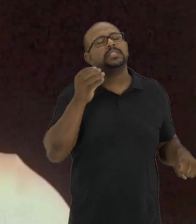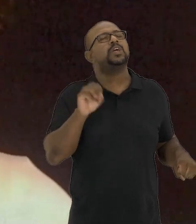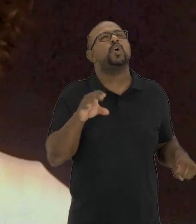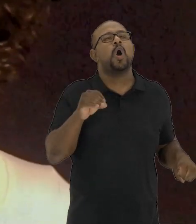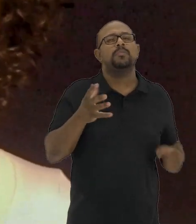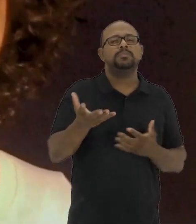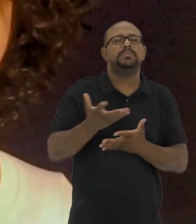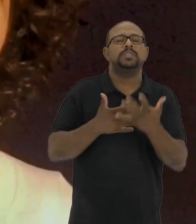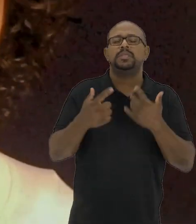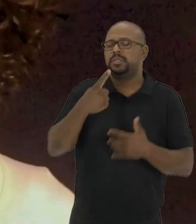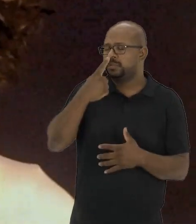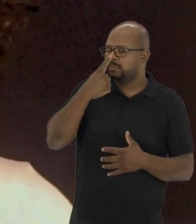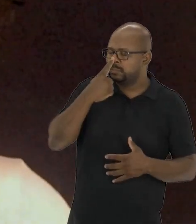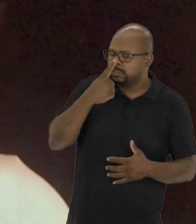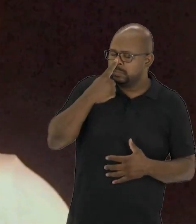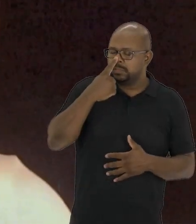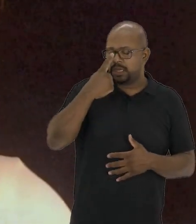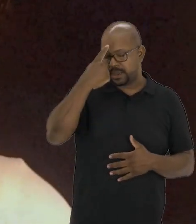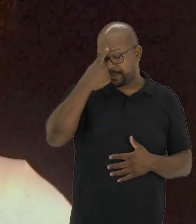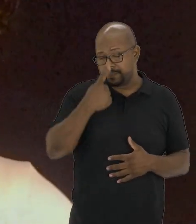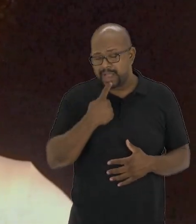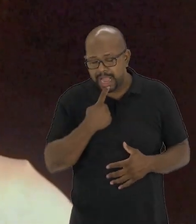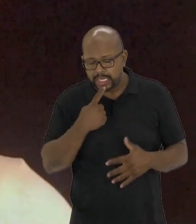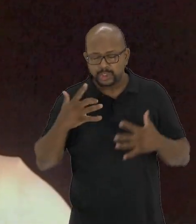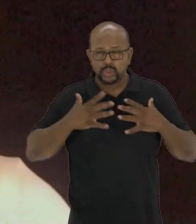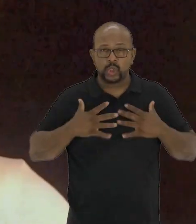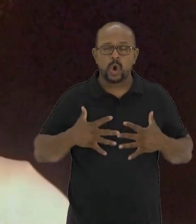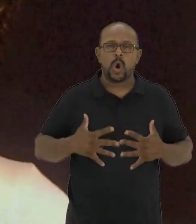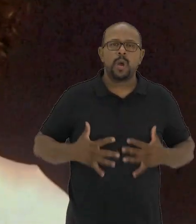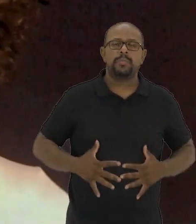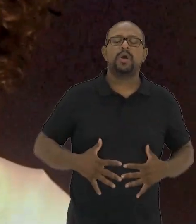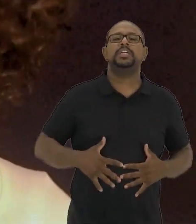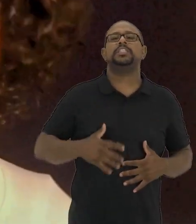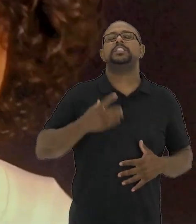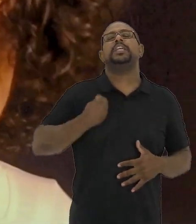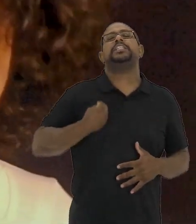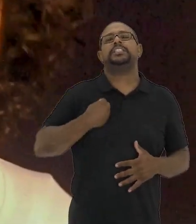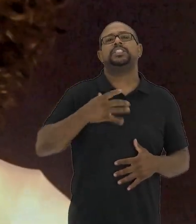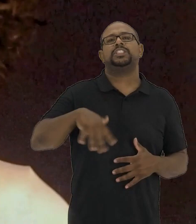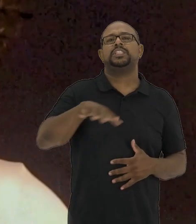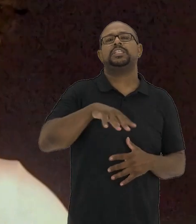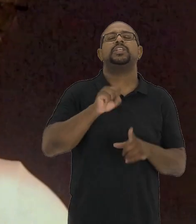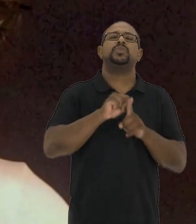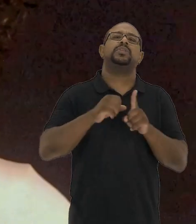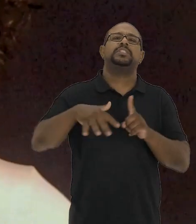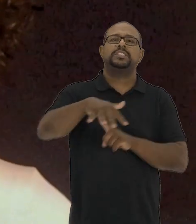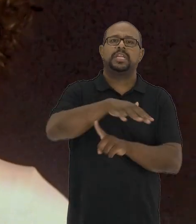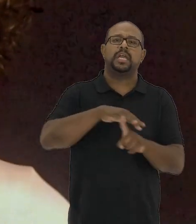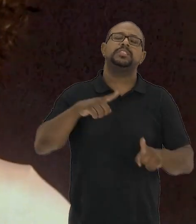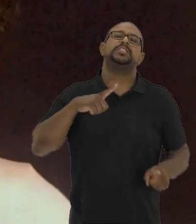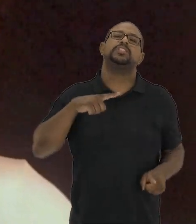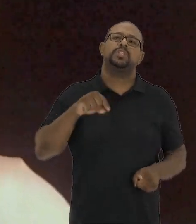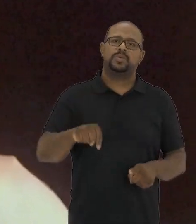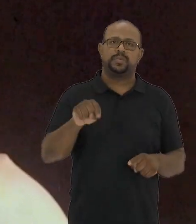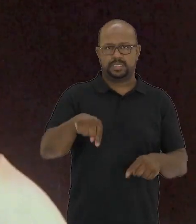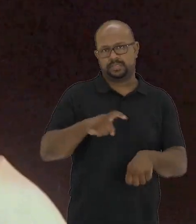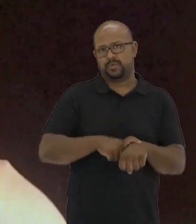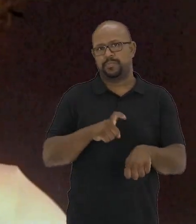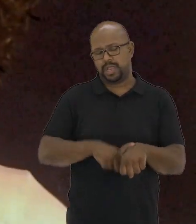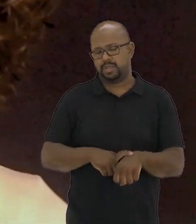Que troca, que transfiguração de afetos, de imagens, de corporescências, de existências sociais